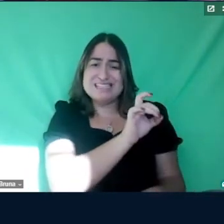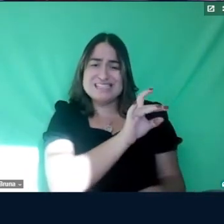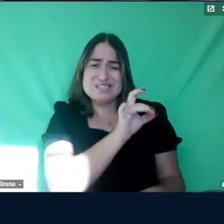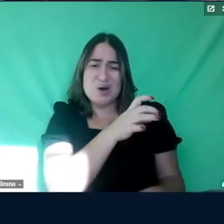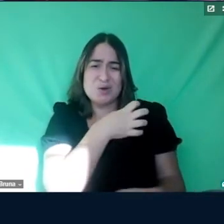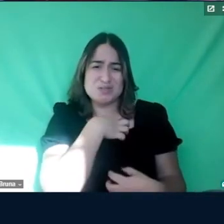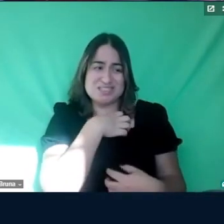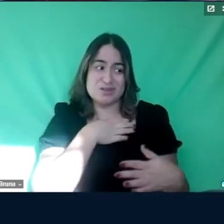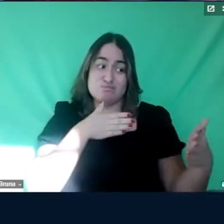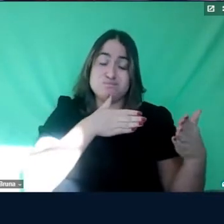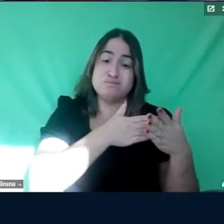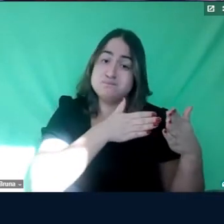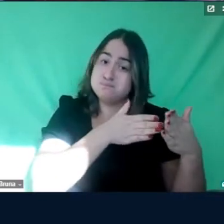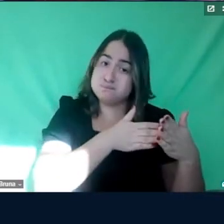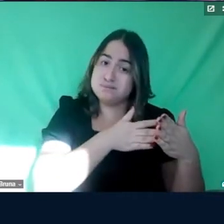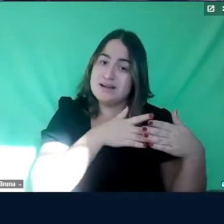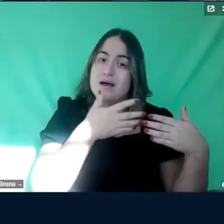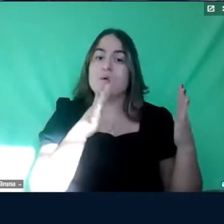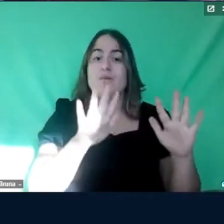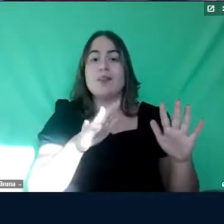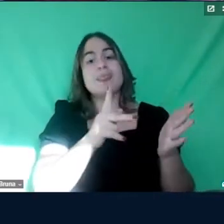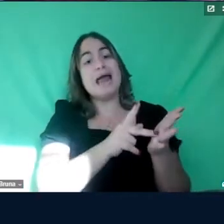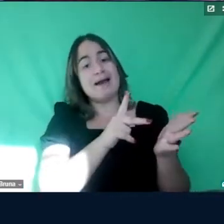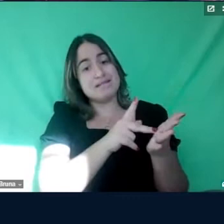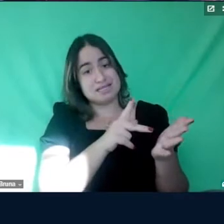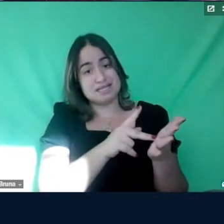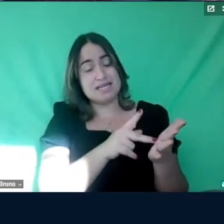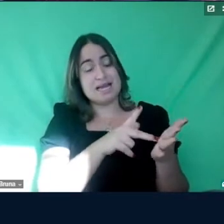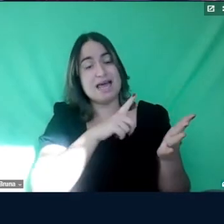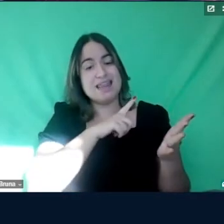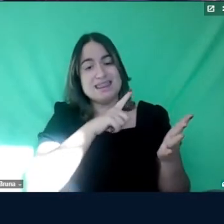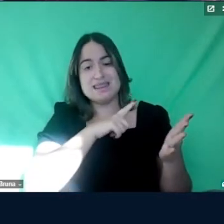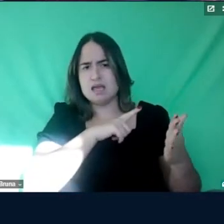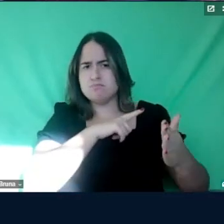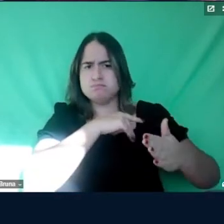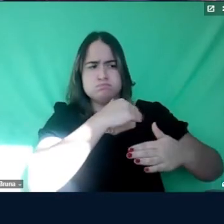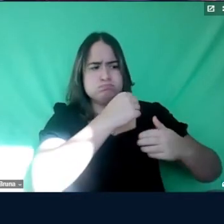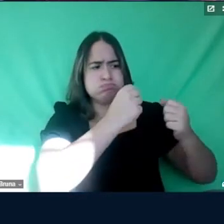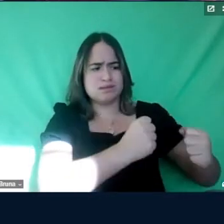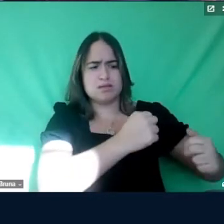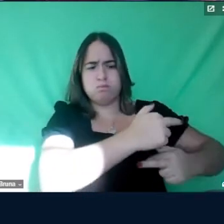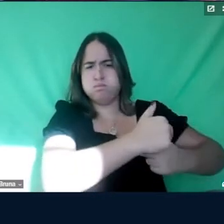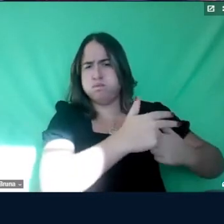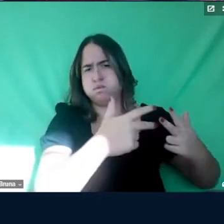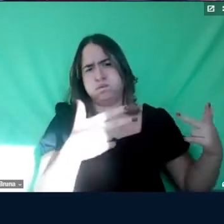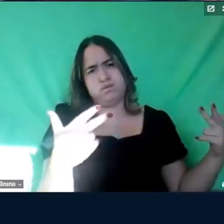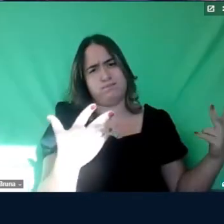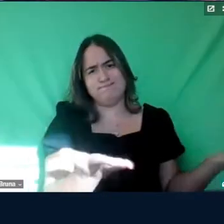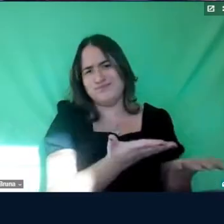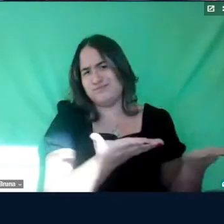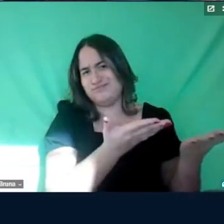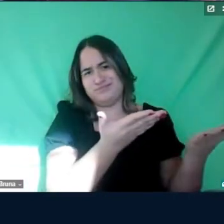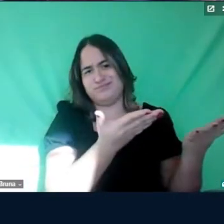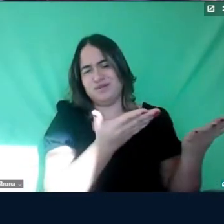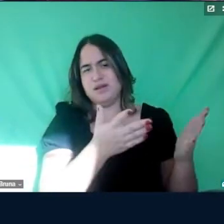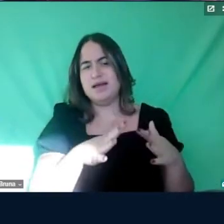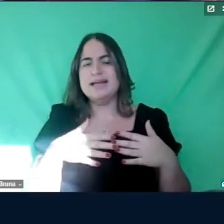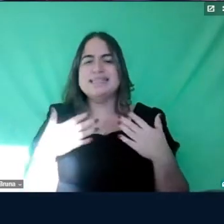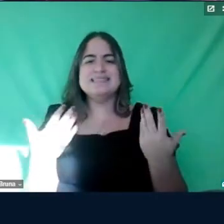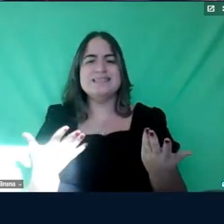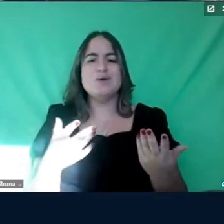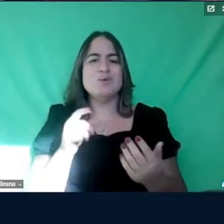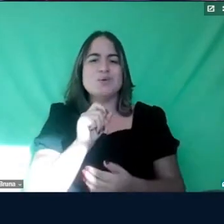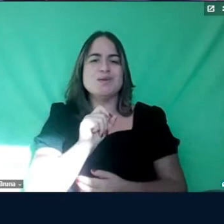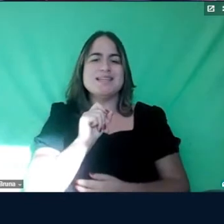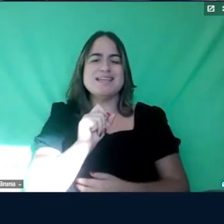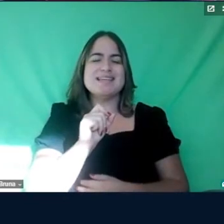das limitações, quando, na verdade, eles têm muitas potencialidades, né, então, o que